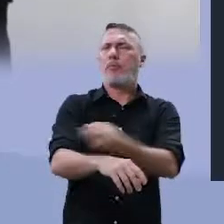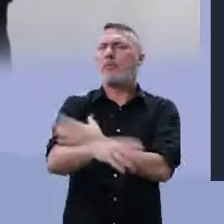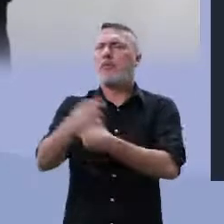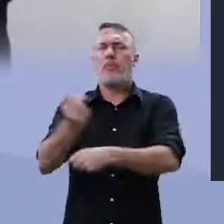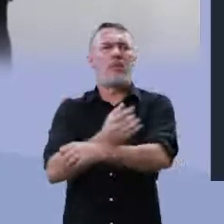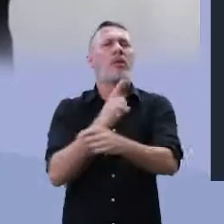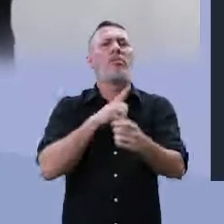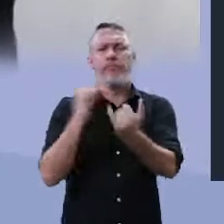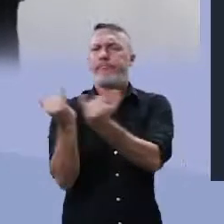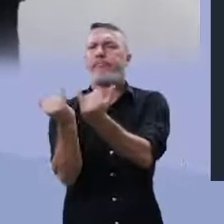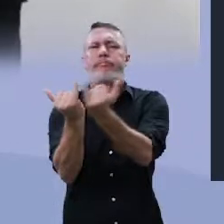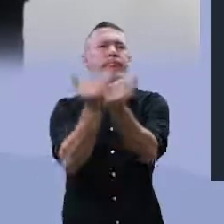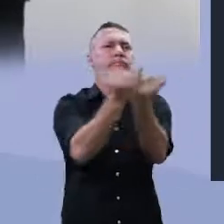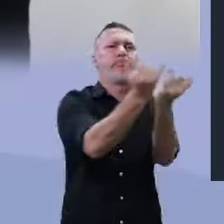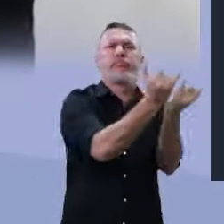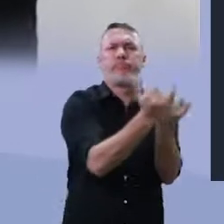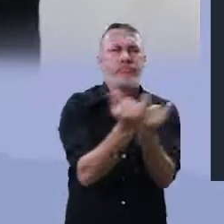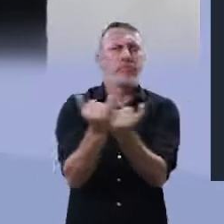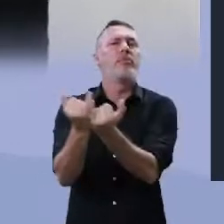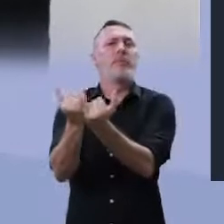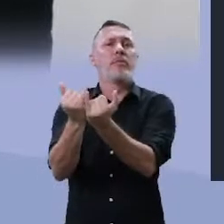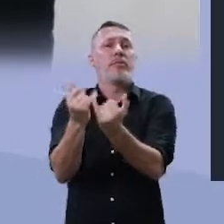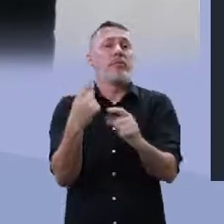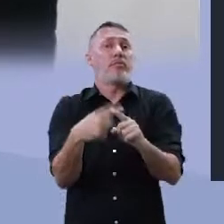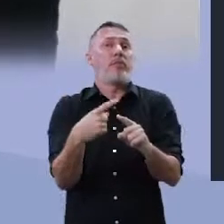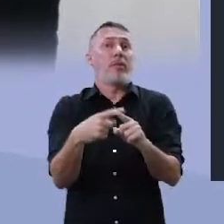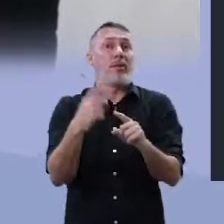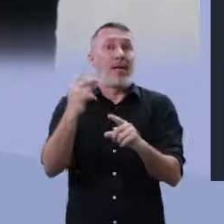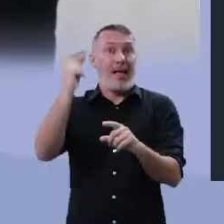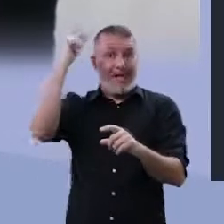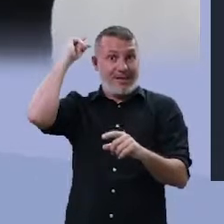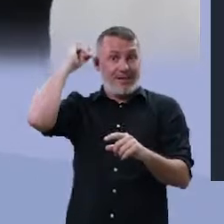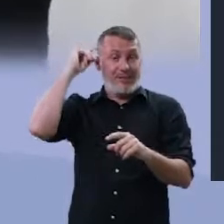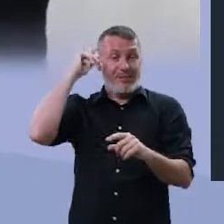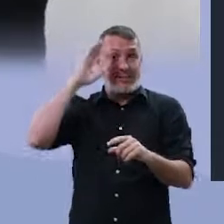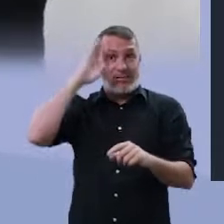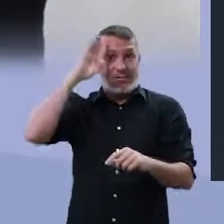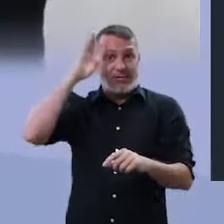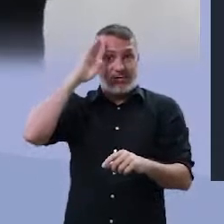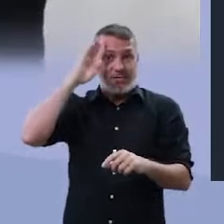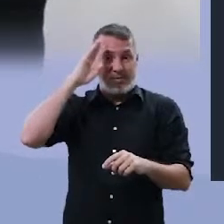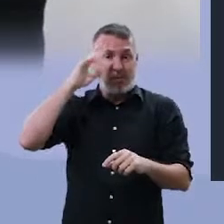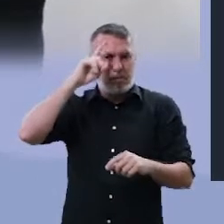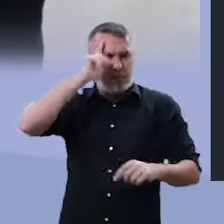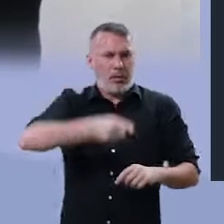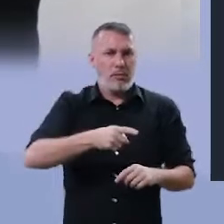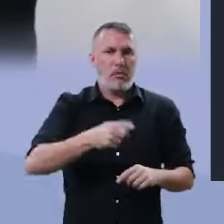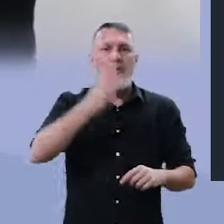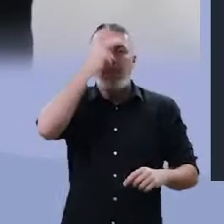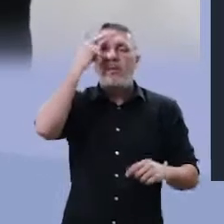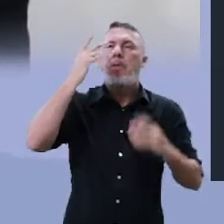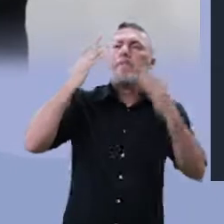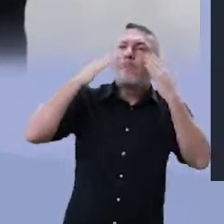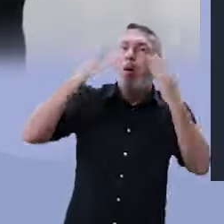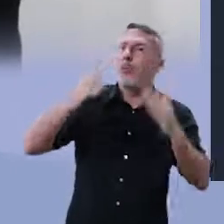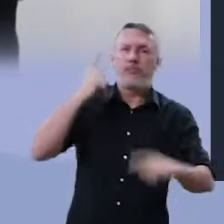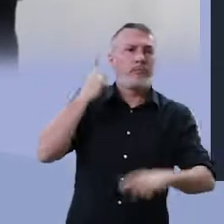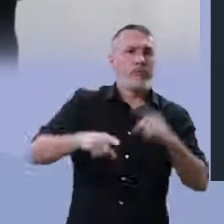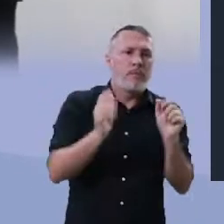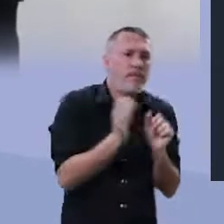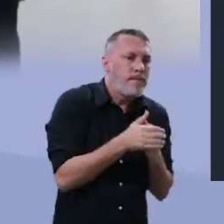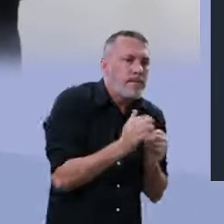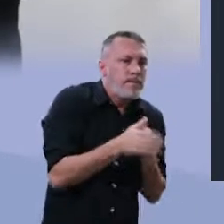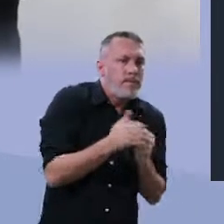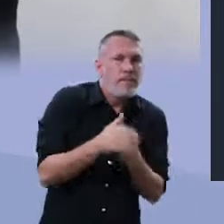emoções, as pessoas cochicham. Por quê? Era perigoso falar abertamente. Esse período, o período da